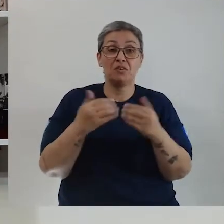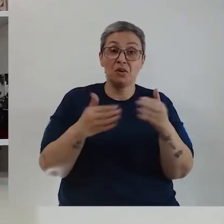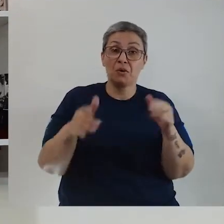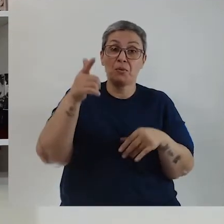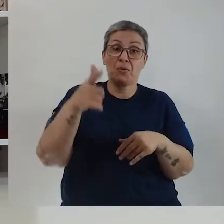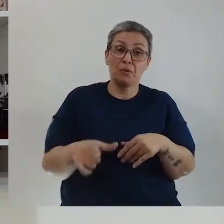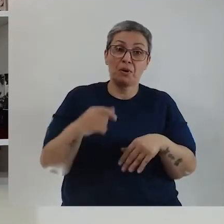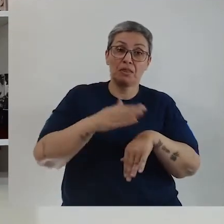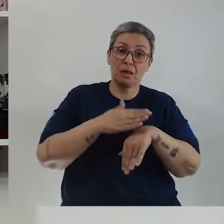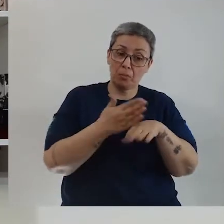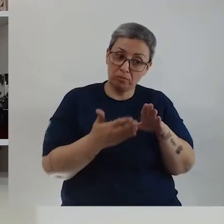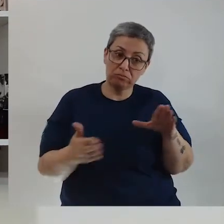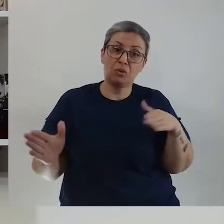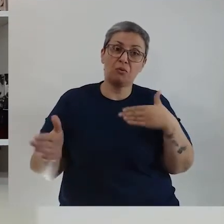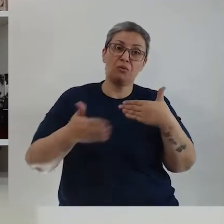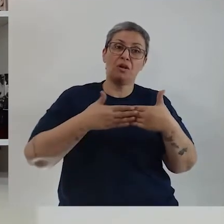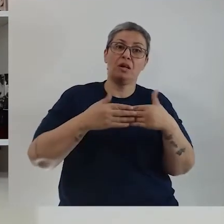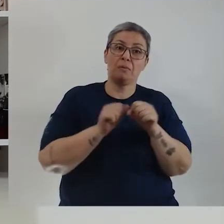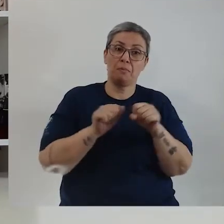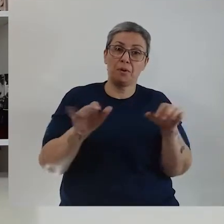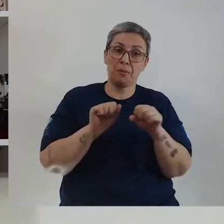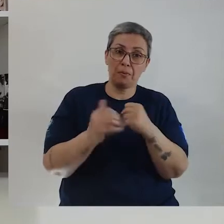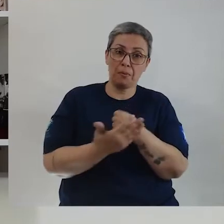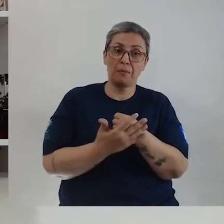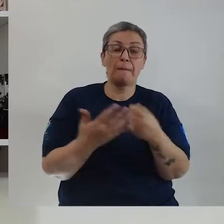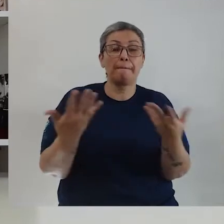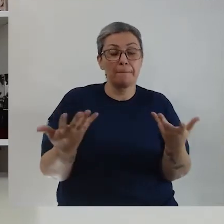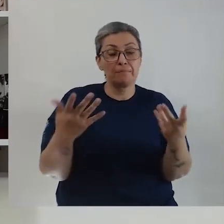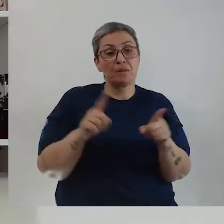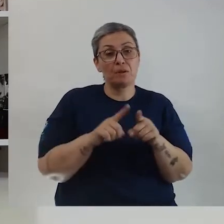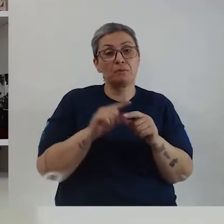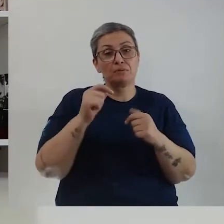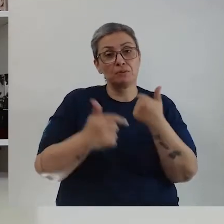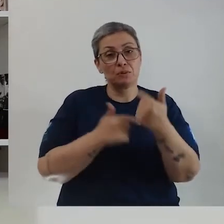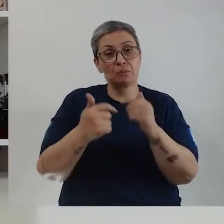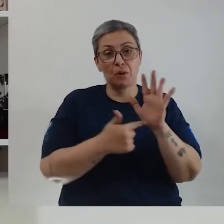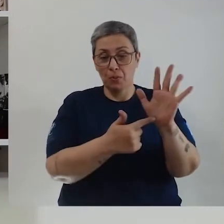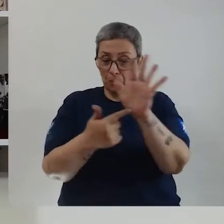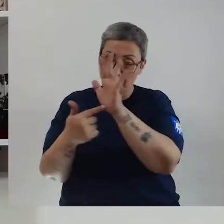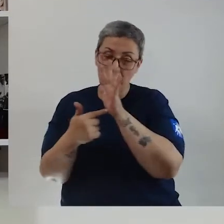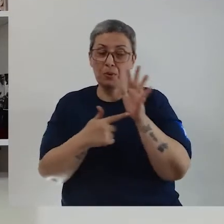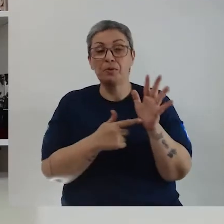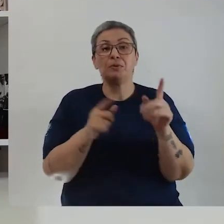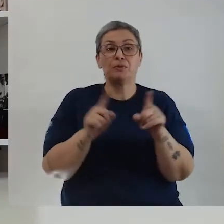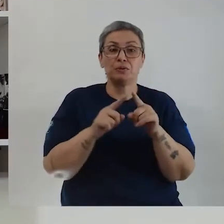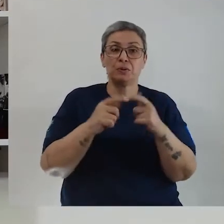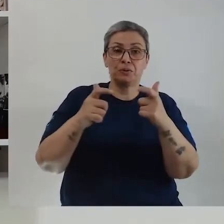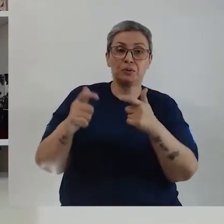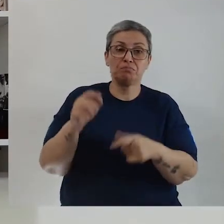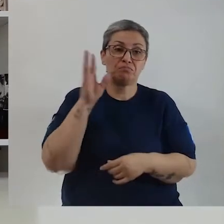de estar reabrindo o espaço depois de um tempo de pandemia. E ter aí, né? Um trabalho exposto num